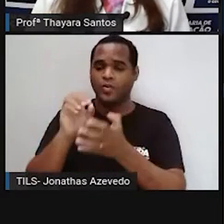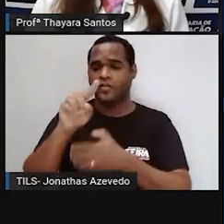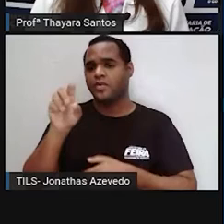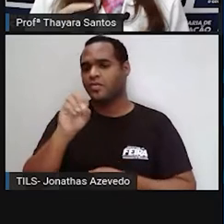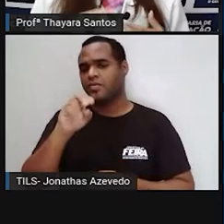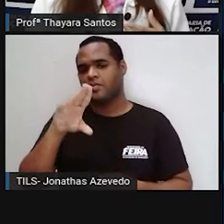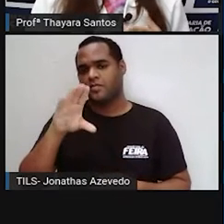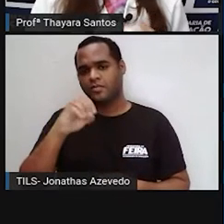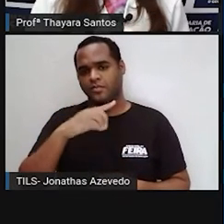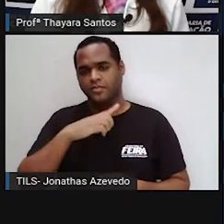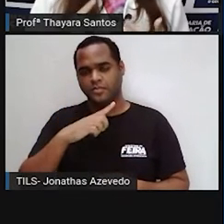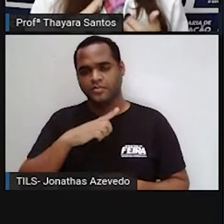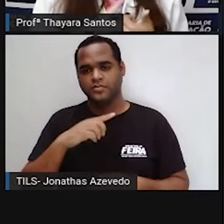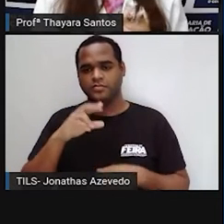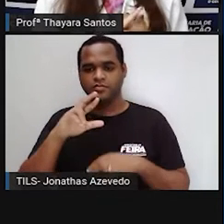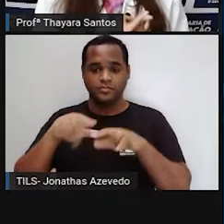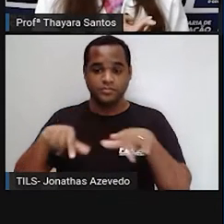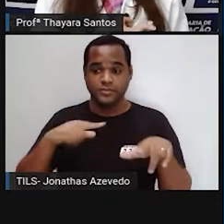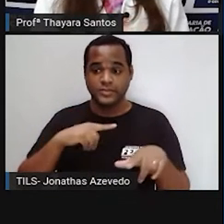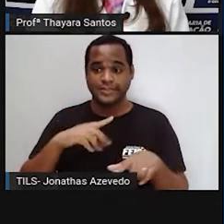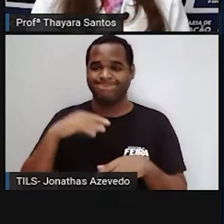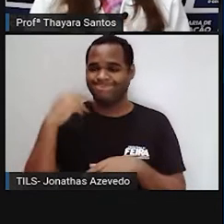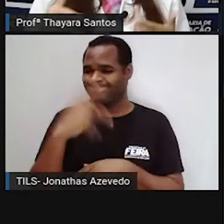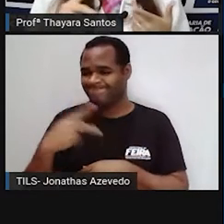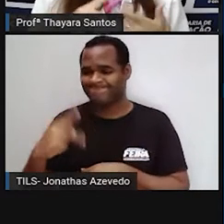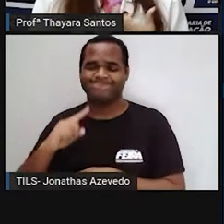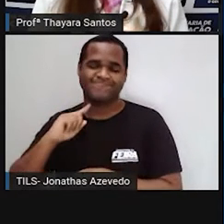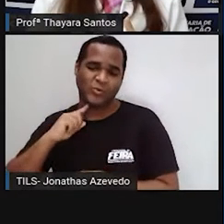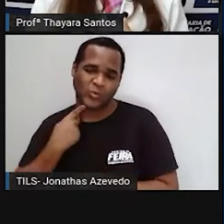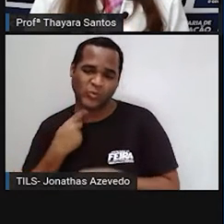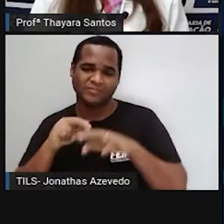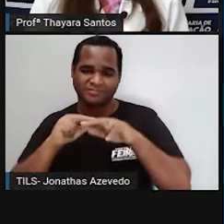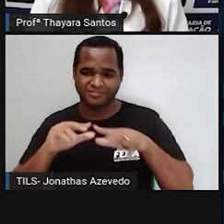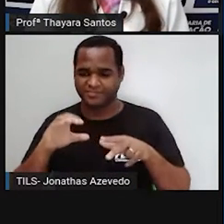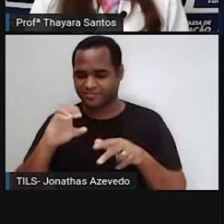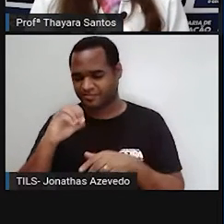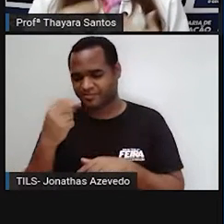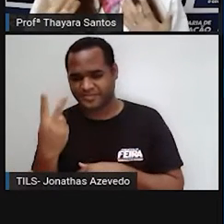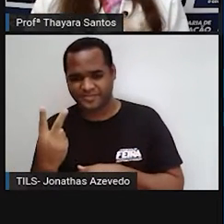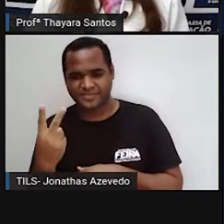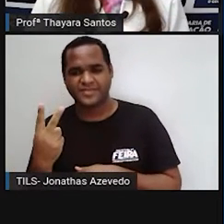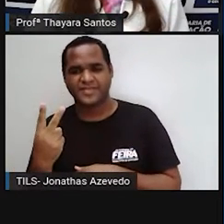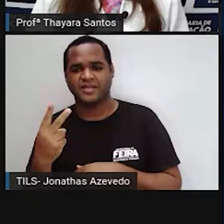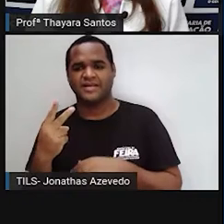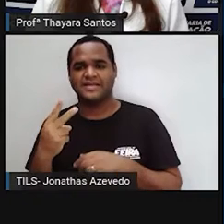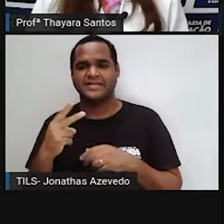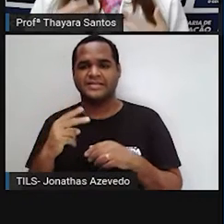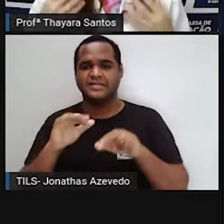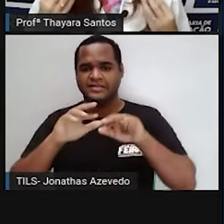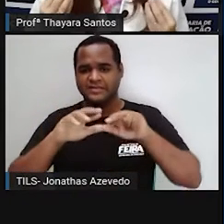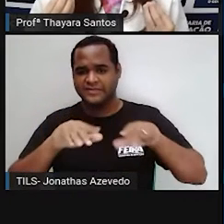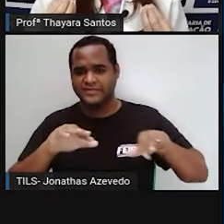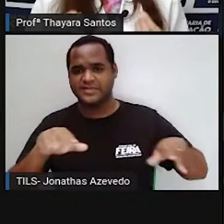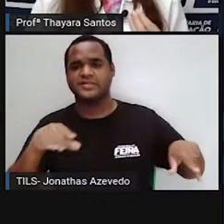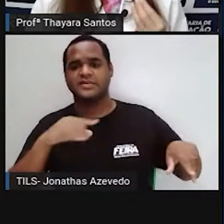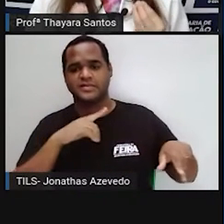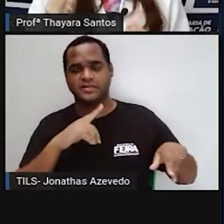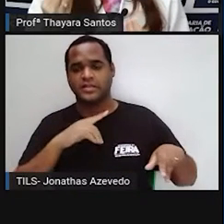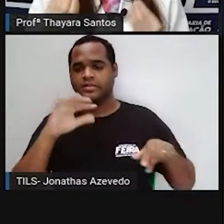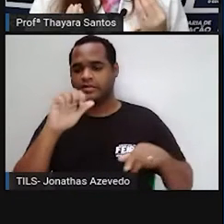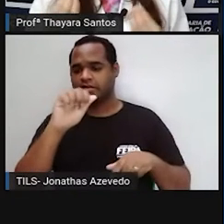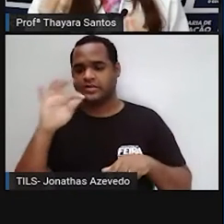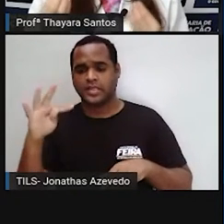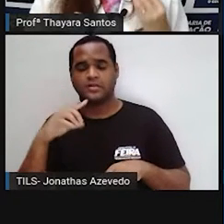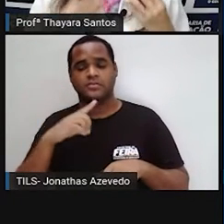últimos tempos, por causa da nossa ação, por causa da poluição, da emissão desses gases poluentes aí na atmosfera, a gente tem